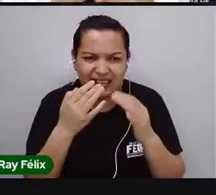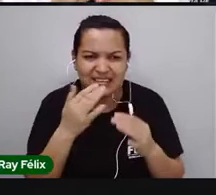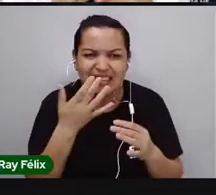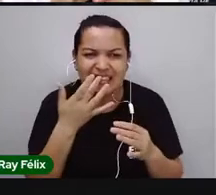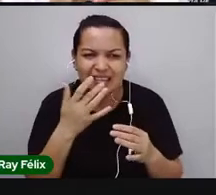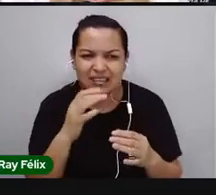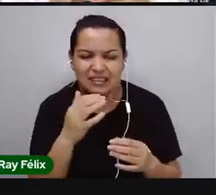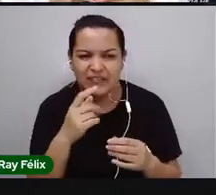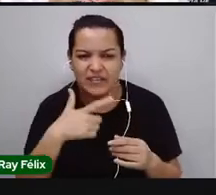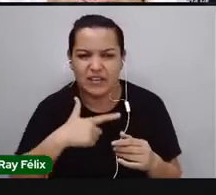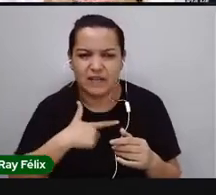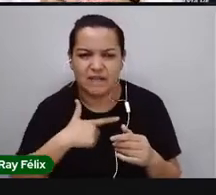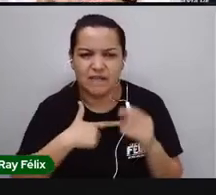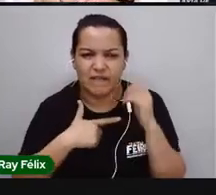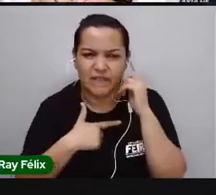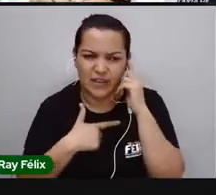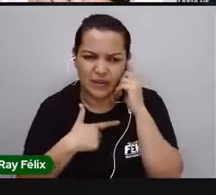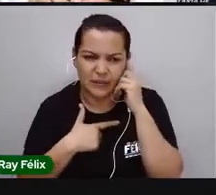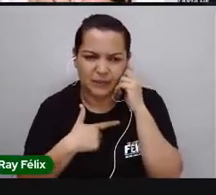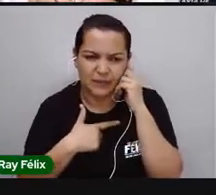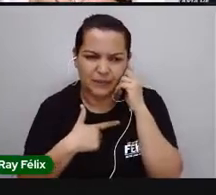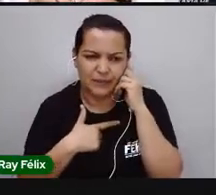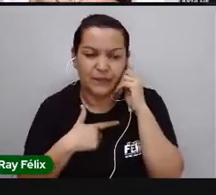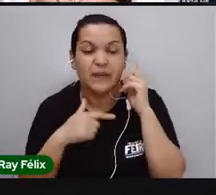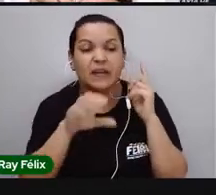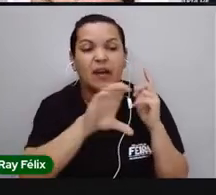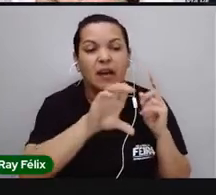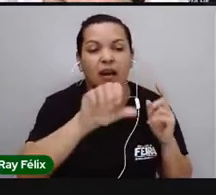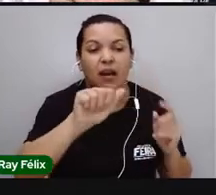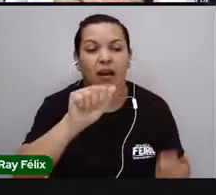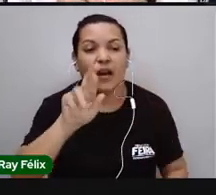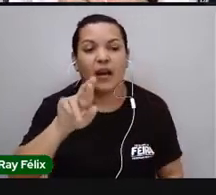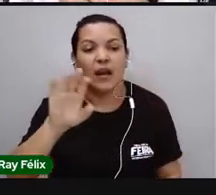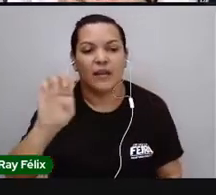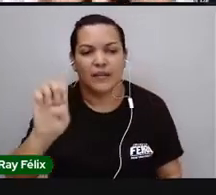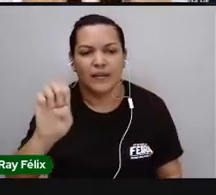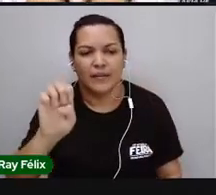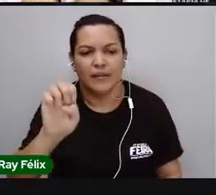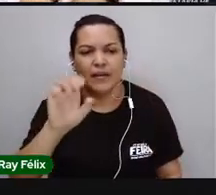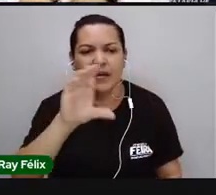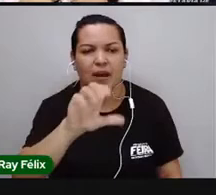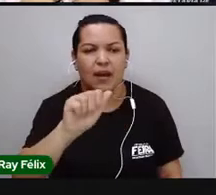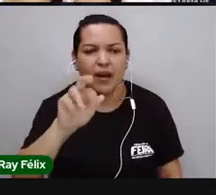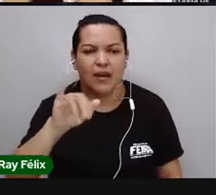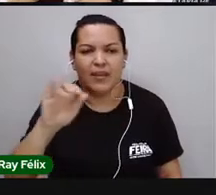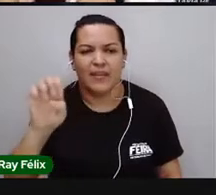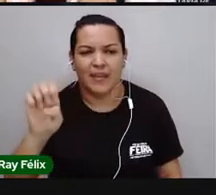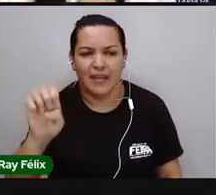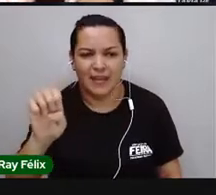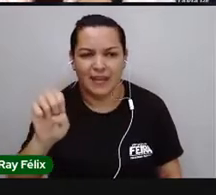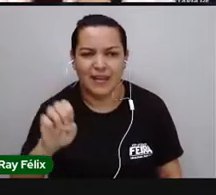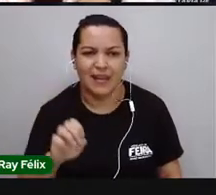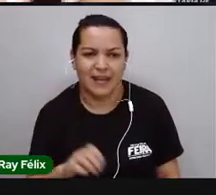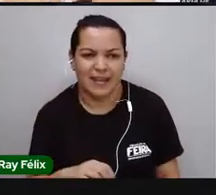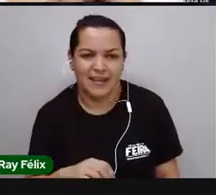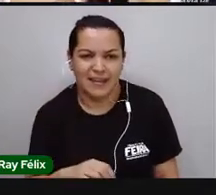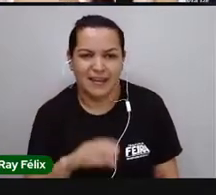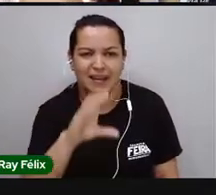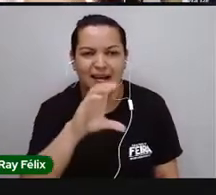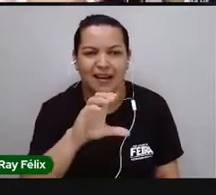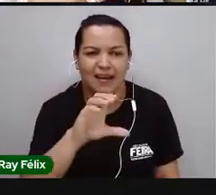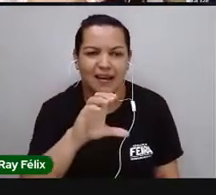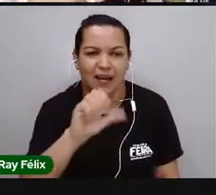os nossos dentes, que é o que a gente chama a famosa cárie. Não é a pró, a pró é cárie.